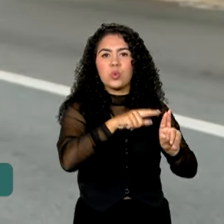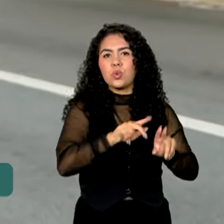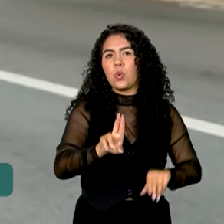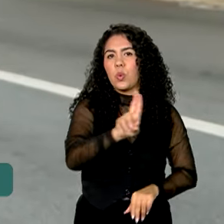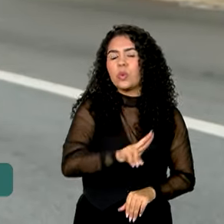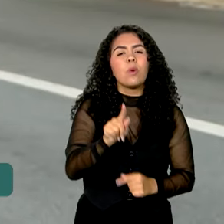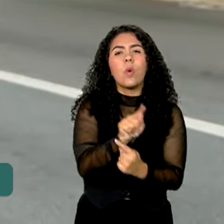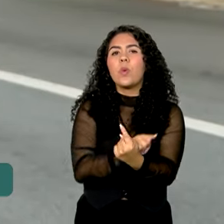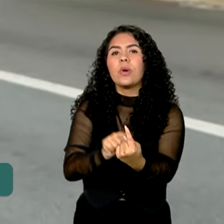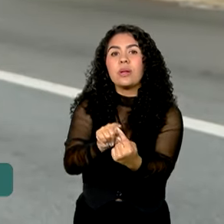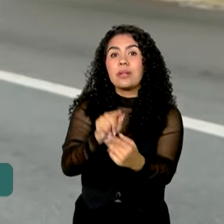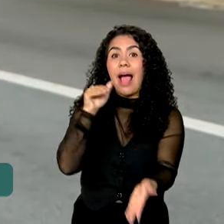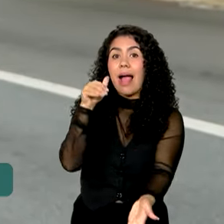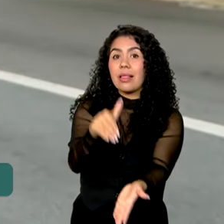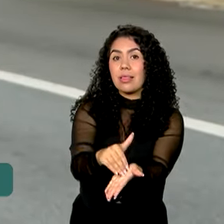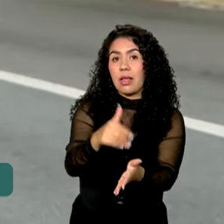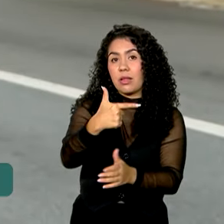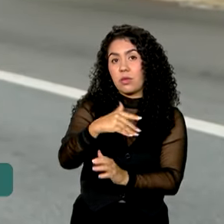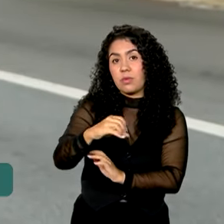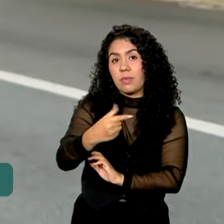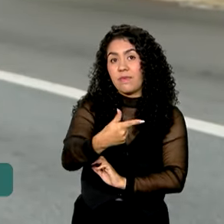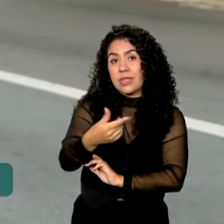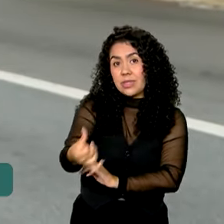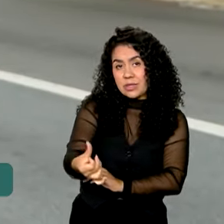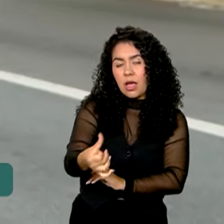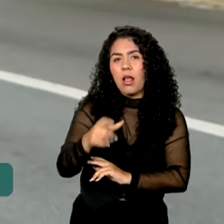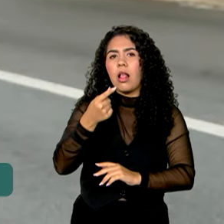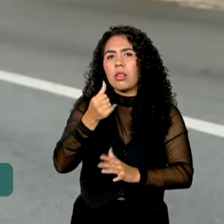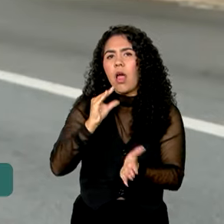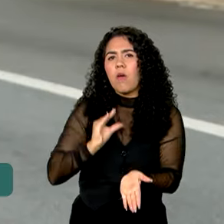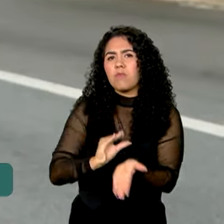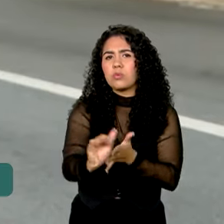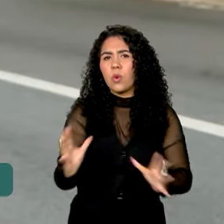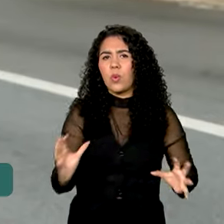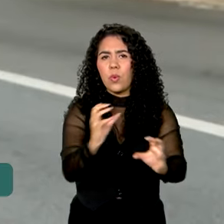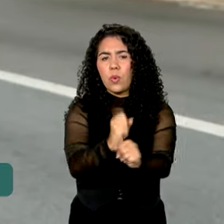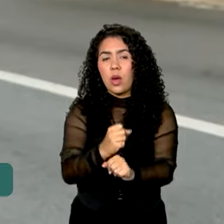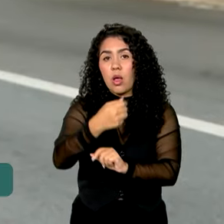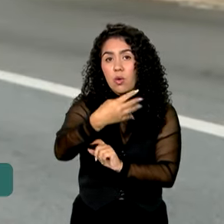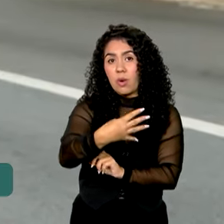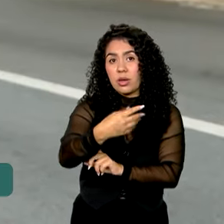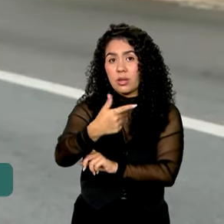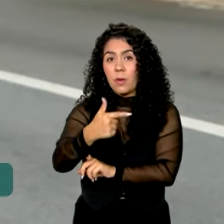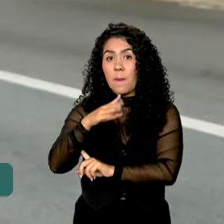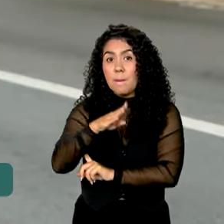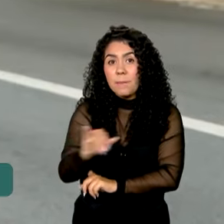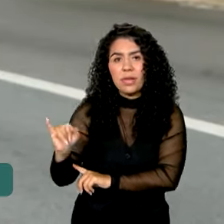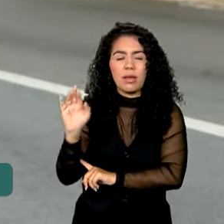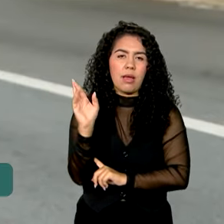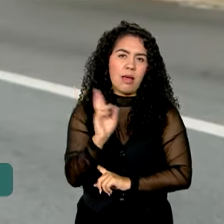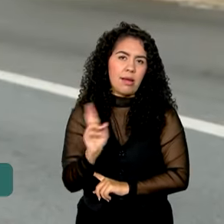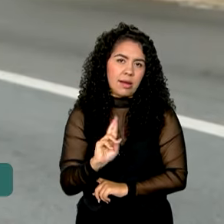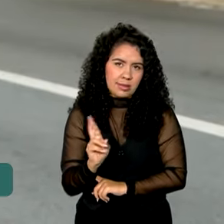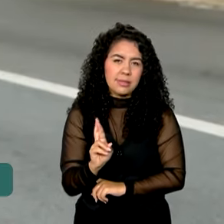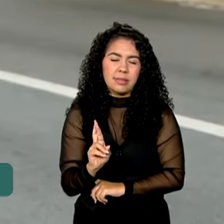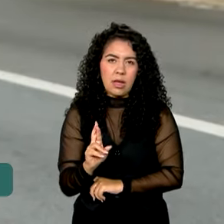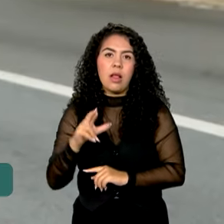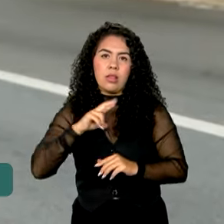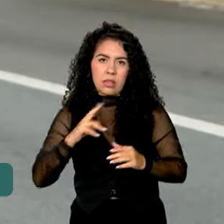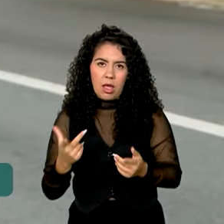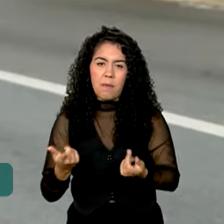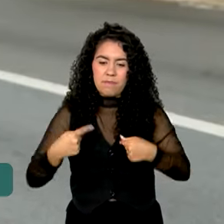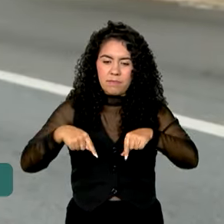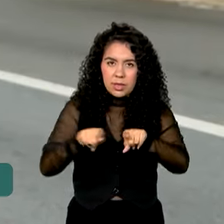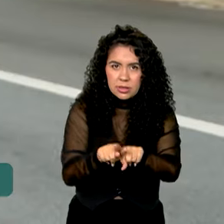objetivo, até 2026 serão investidos 42 bilhões de reais numa parceria entre o